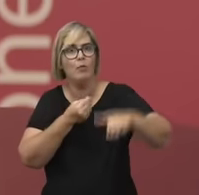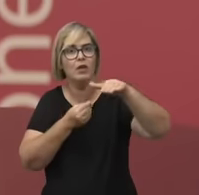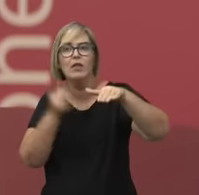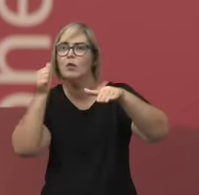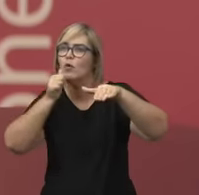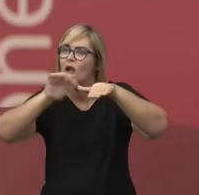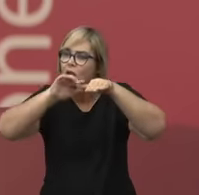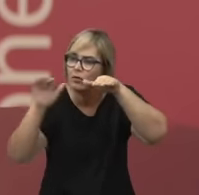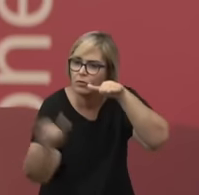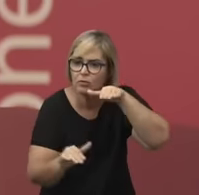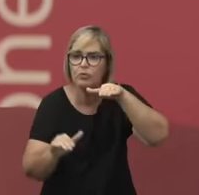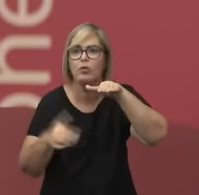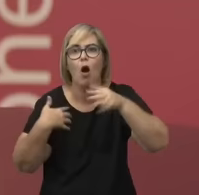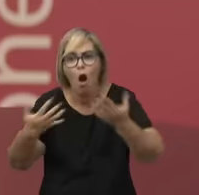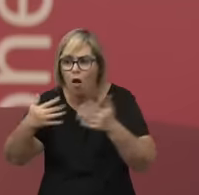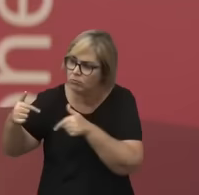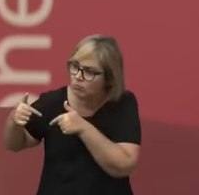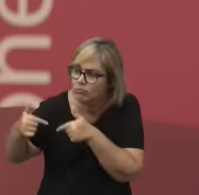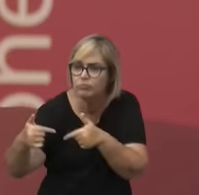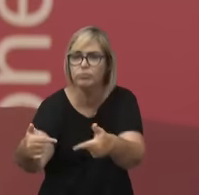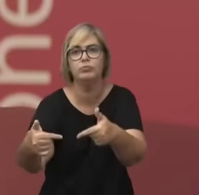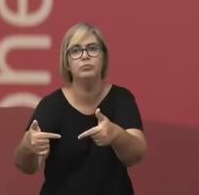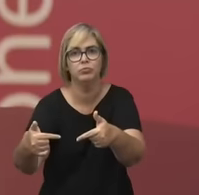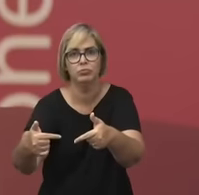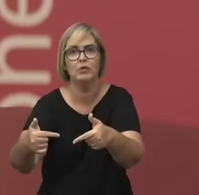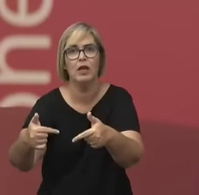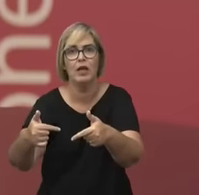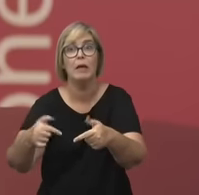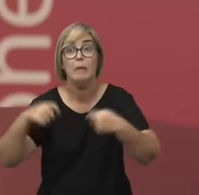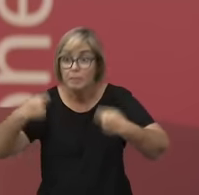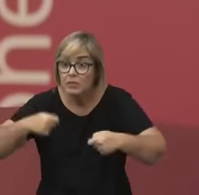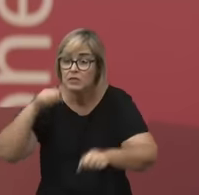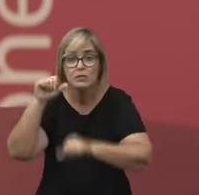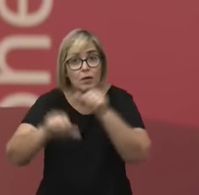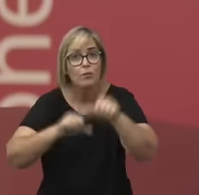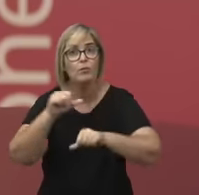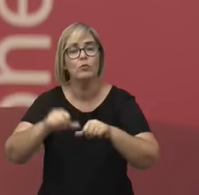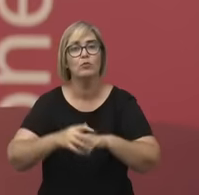elas se encontram é um lugar social que precisa ser transformado,